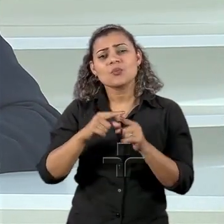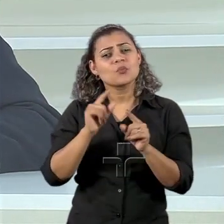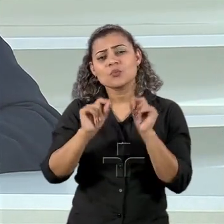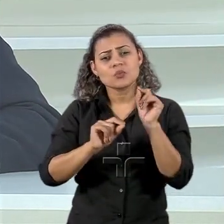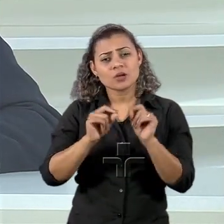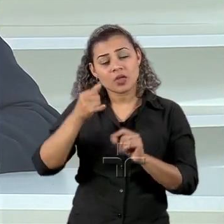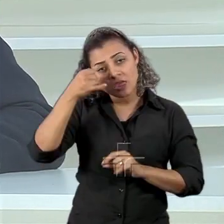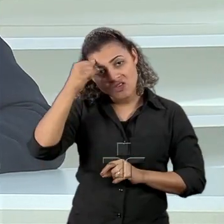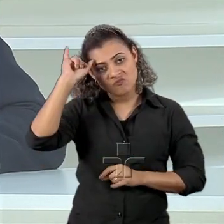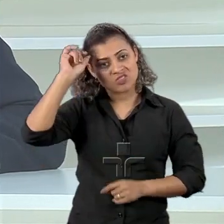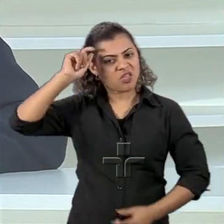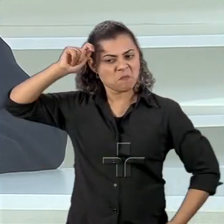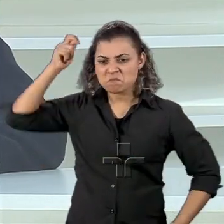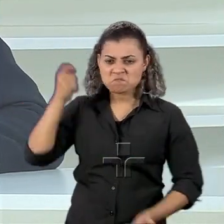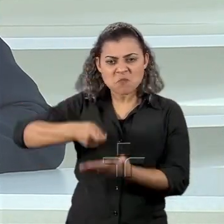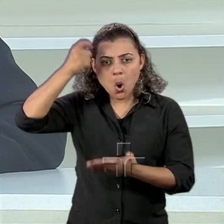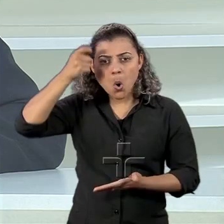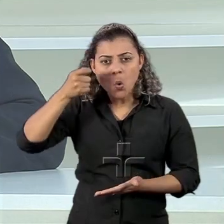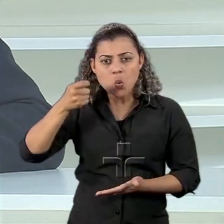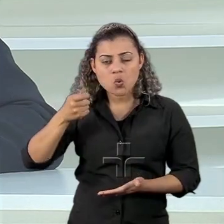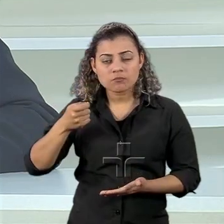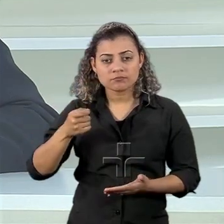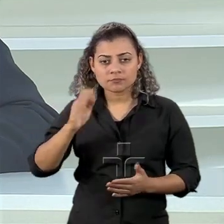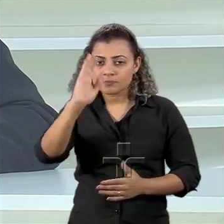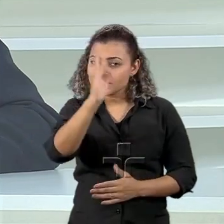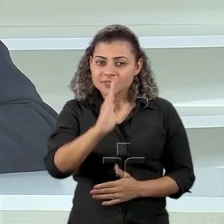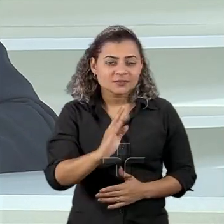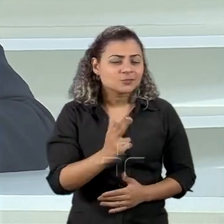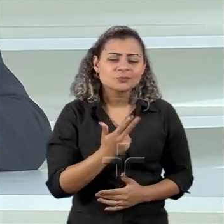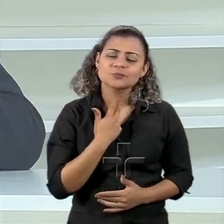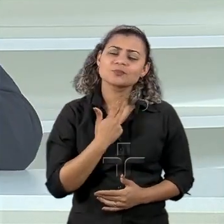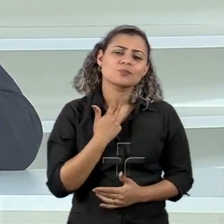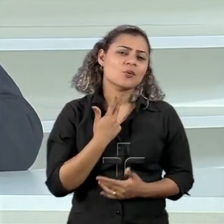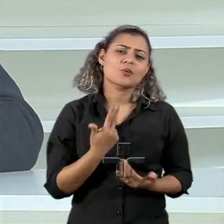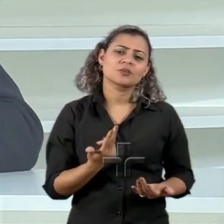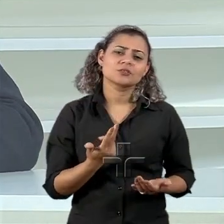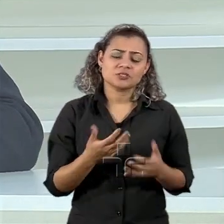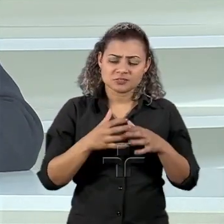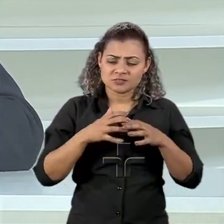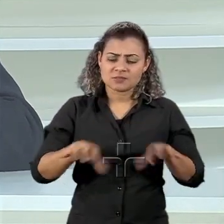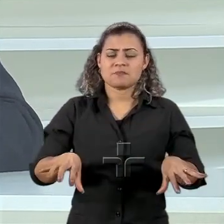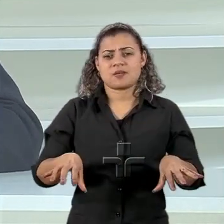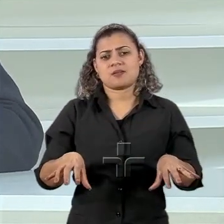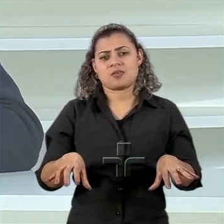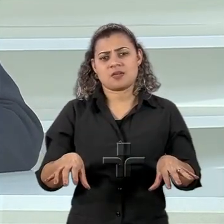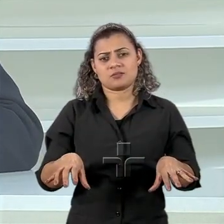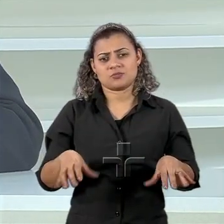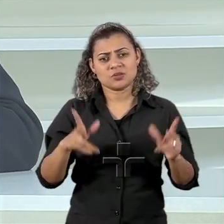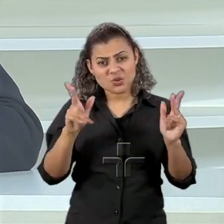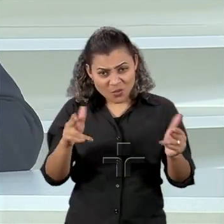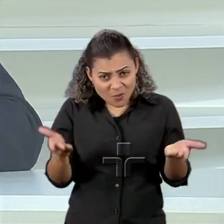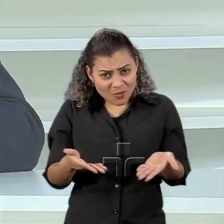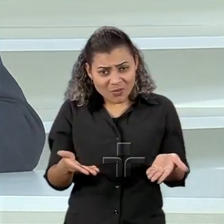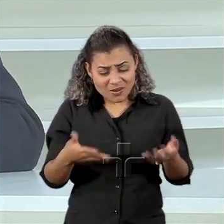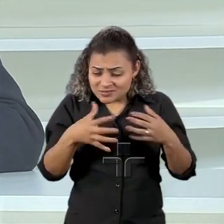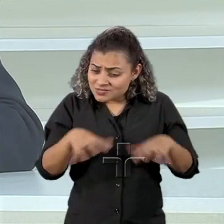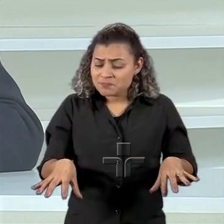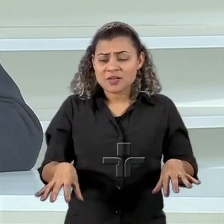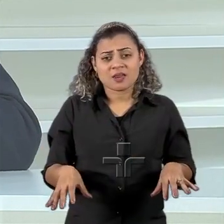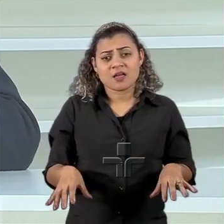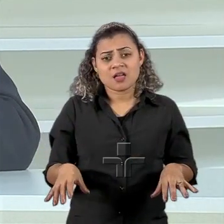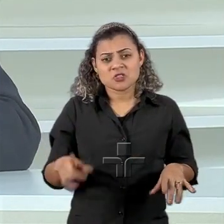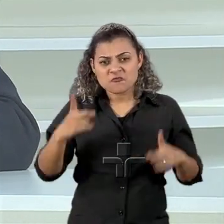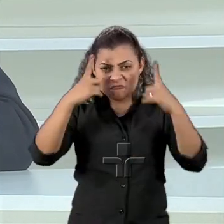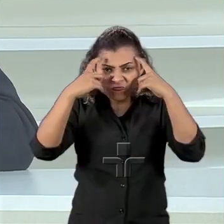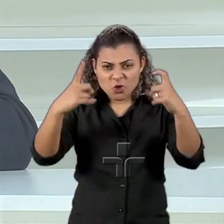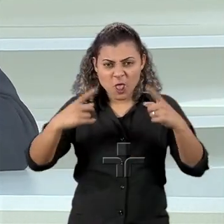radicalização o Brasil não pode ficar dividido do jeito que está de maneira violenta